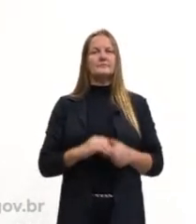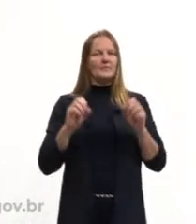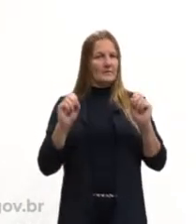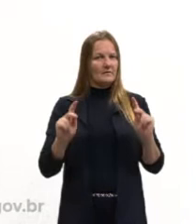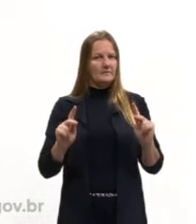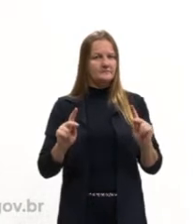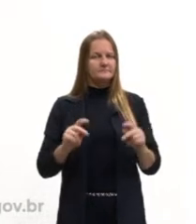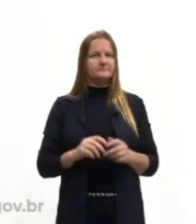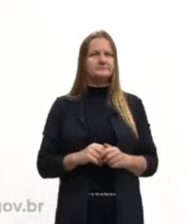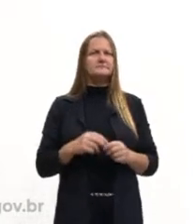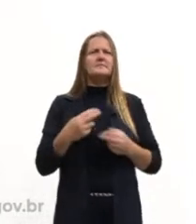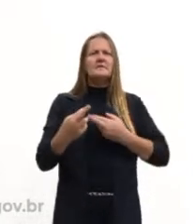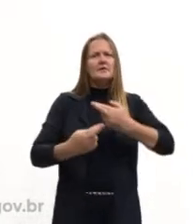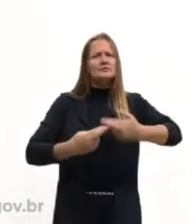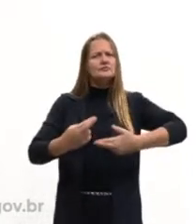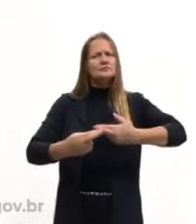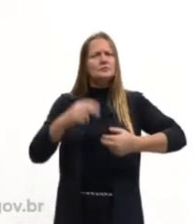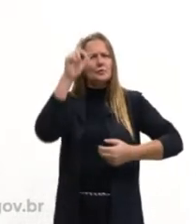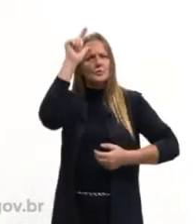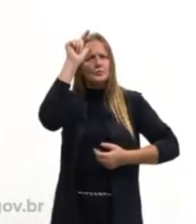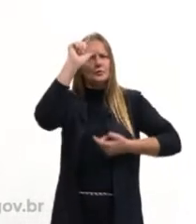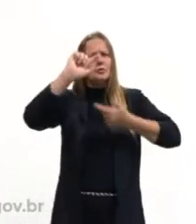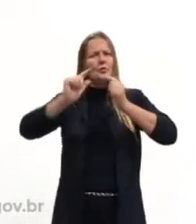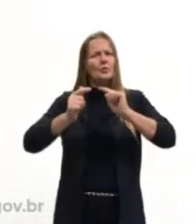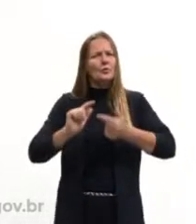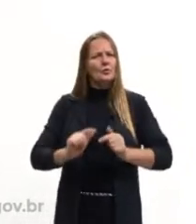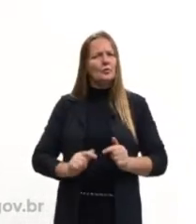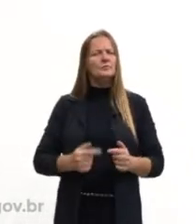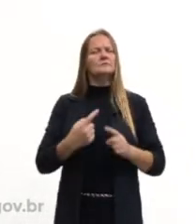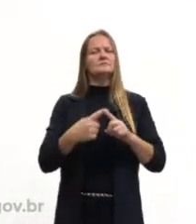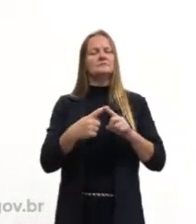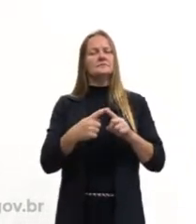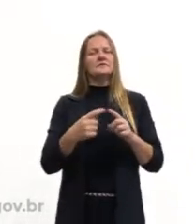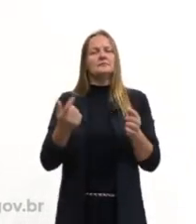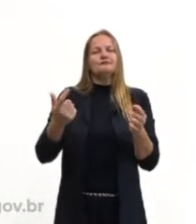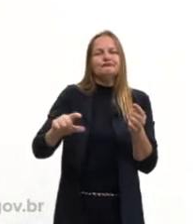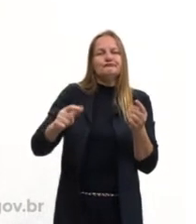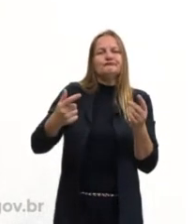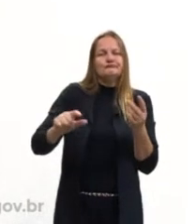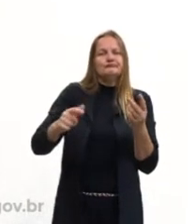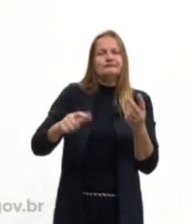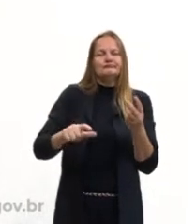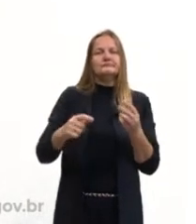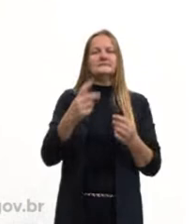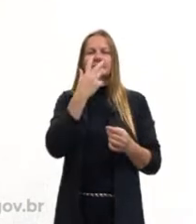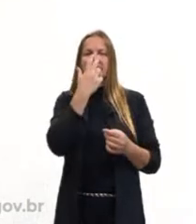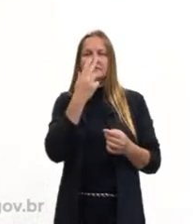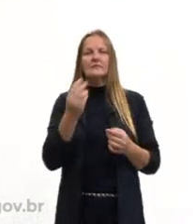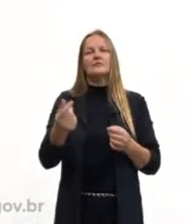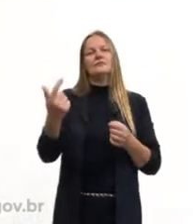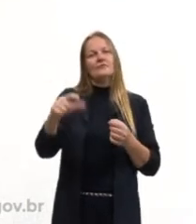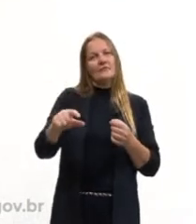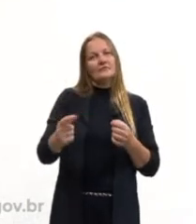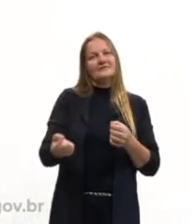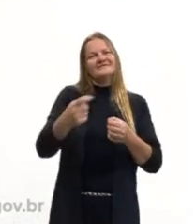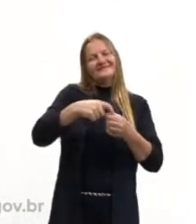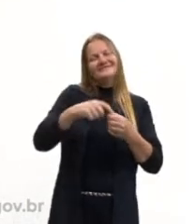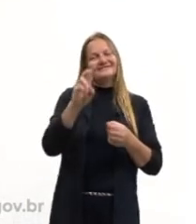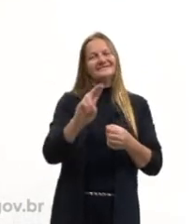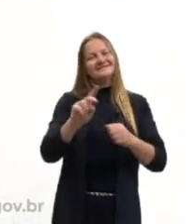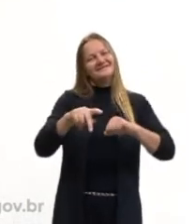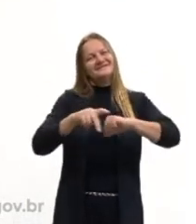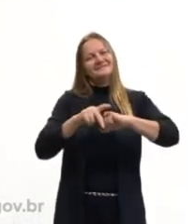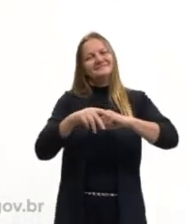Então, sempre estabelecendo essa lógica e ao invés de repetir algo mencionado anteriormente, eu utilizo